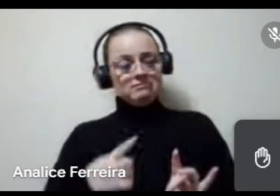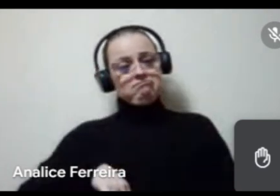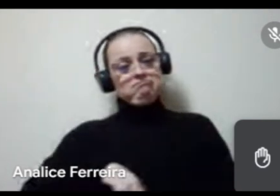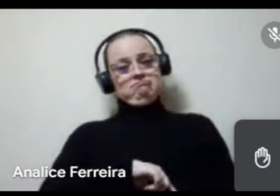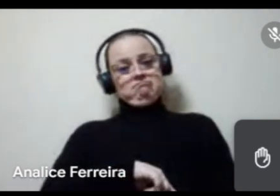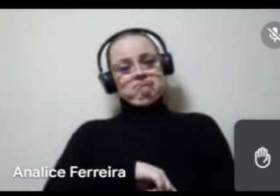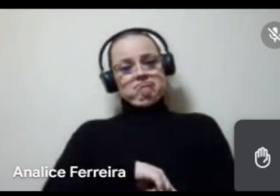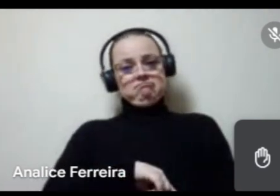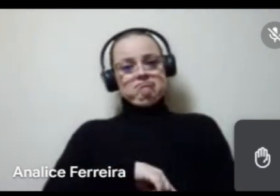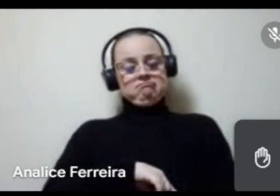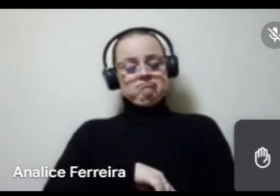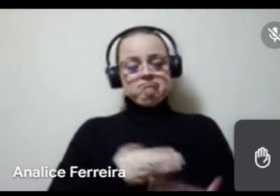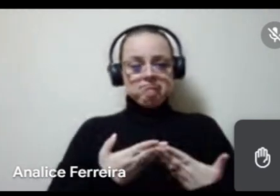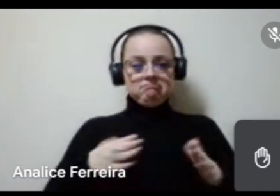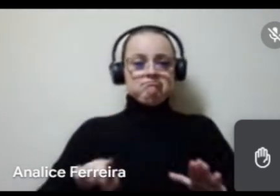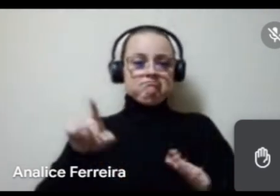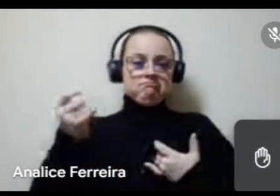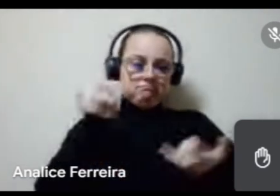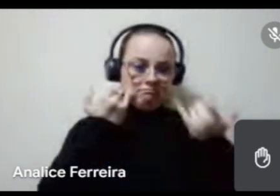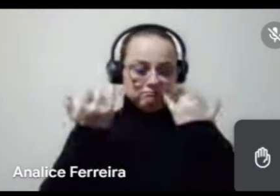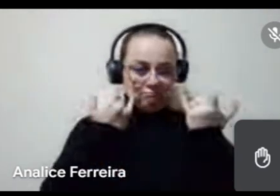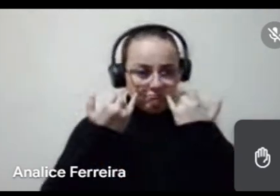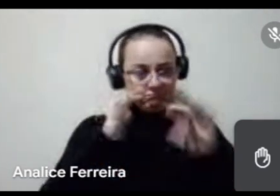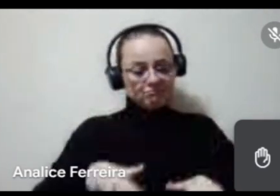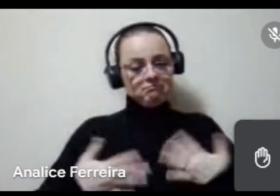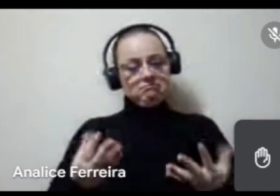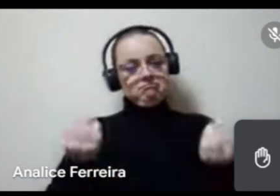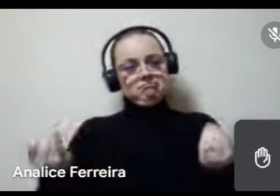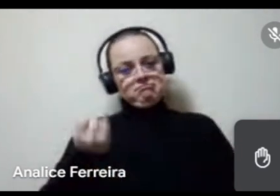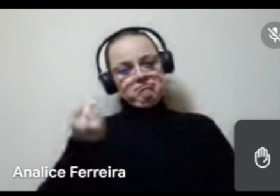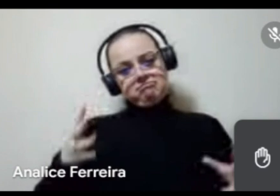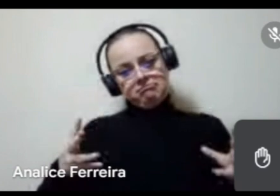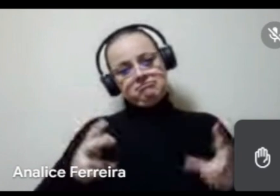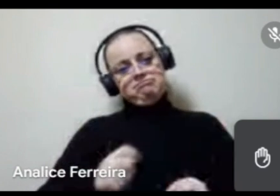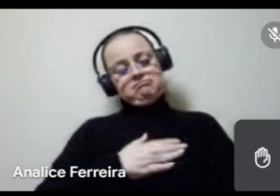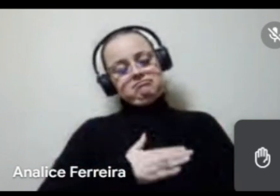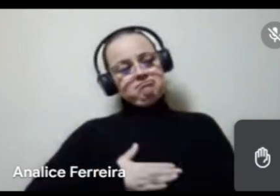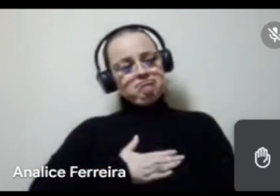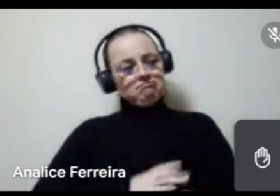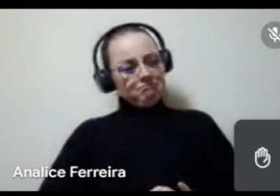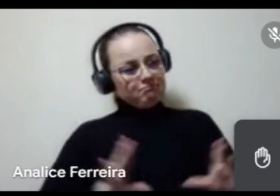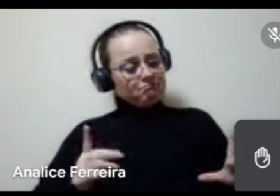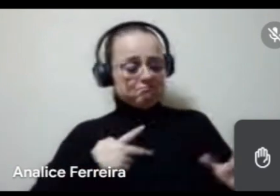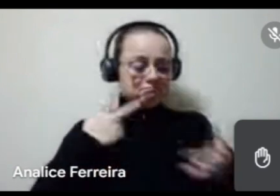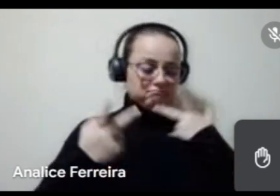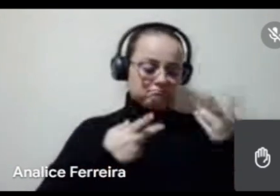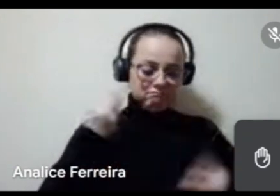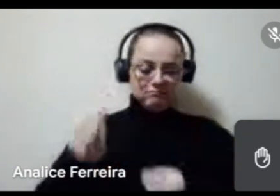abrindo essas escutas, né, então é muito importante que todo mundo se sinta à vontade para falar, agora, como